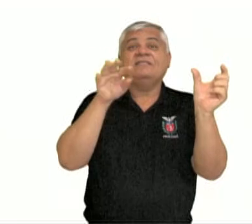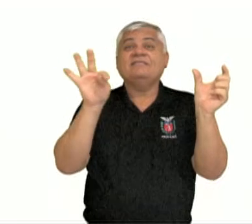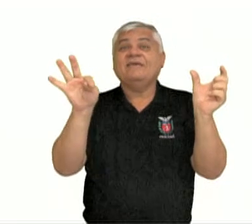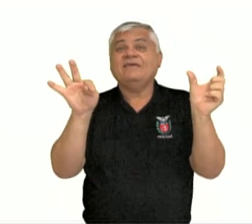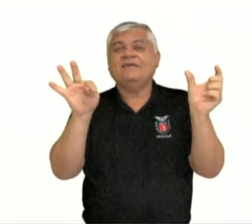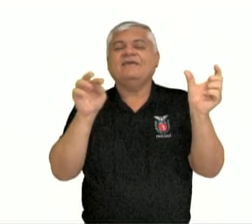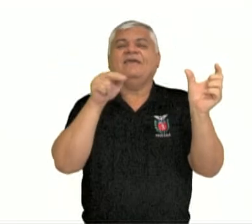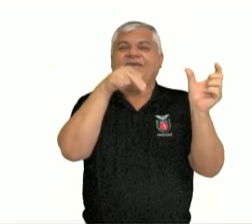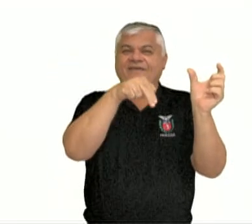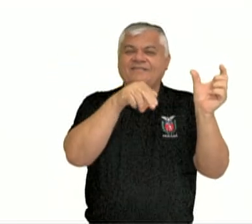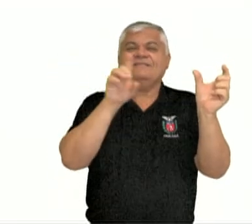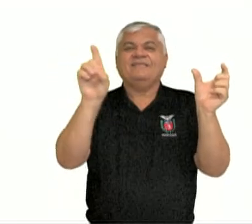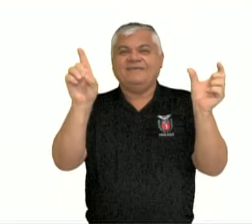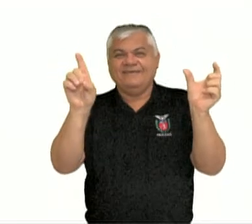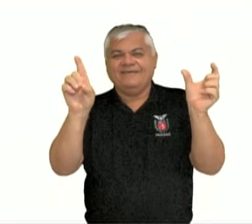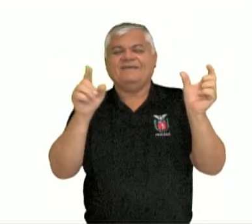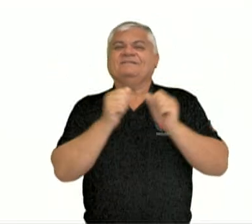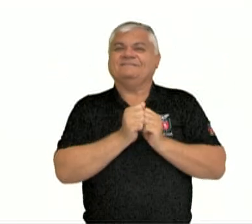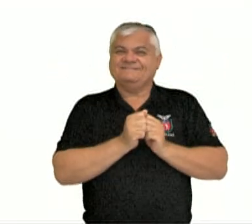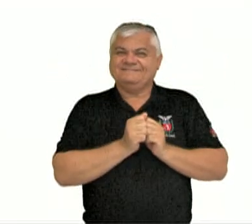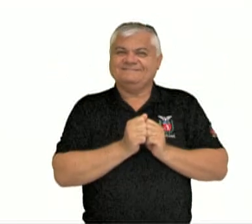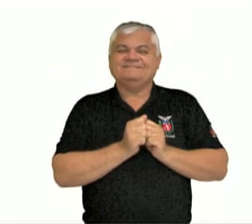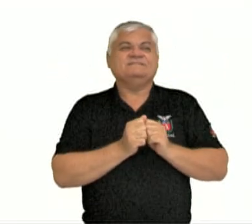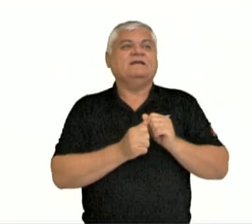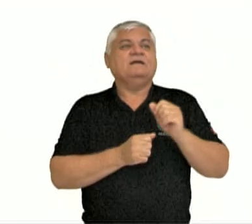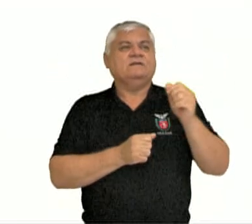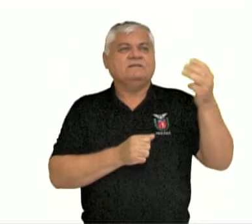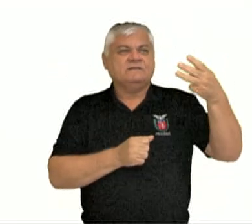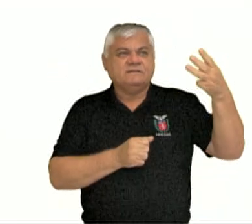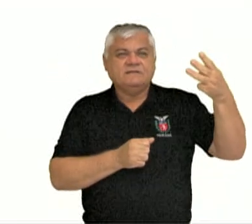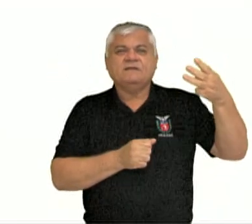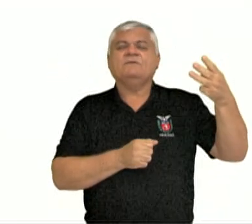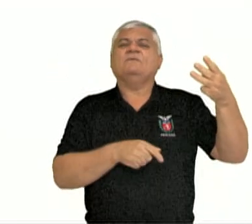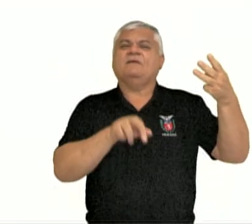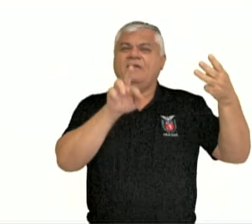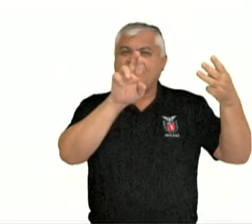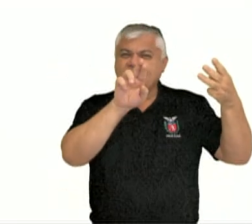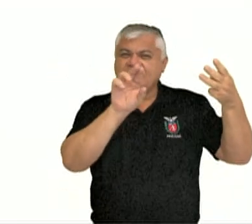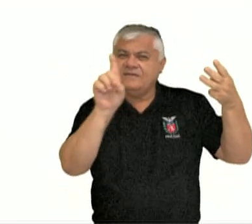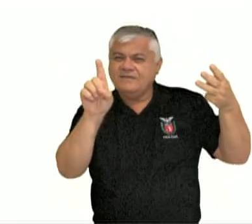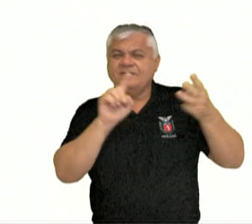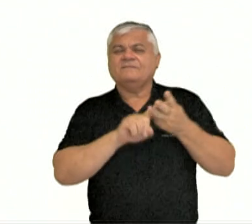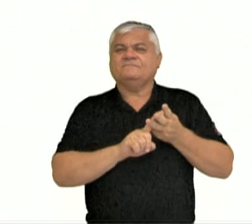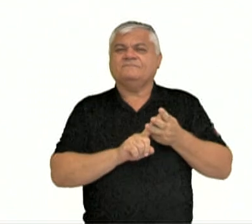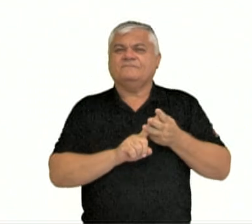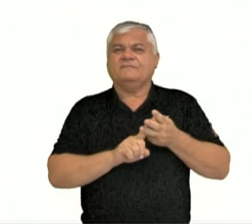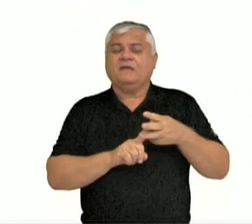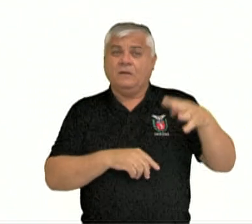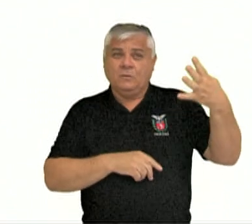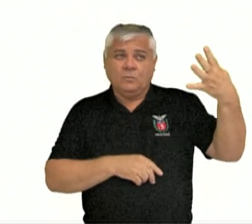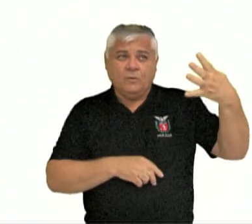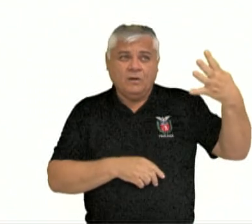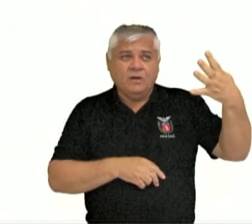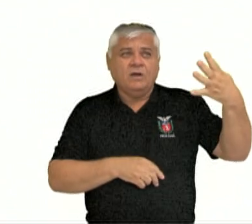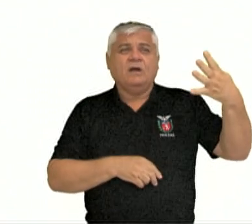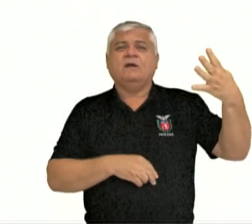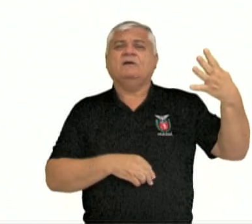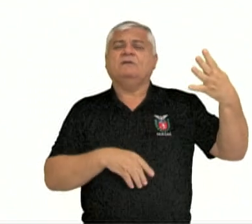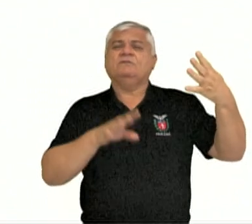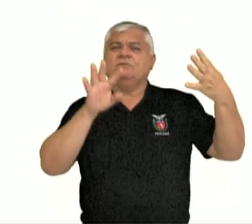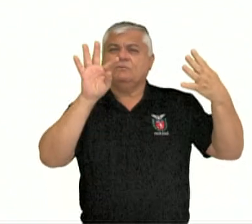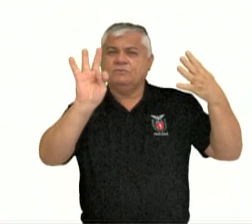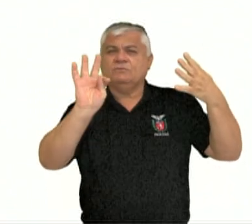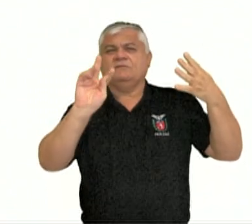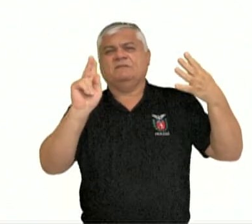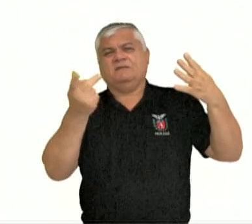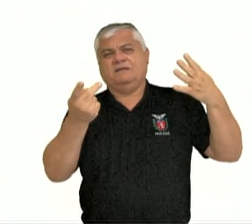também, porque vem do second. O terceiro, R-D, third. E a partir do